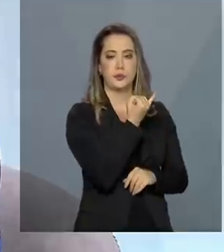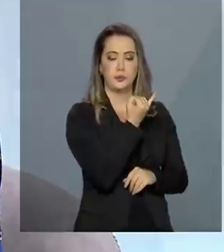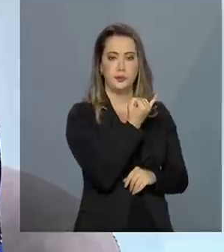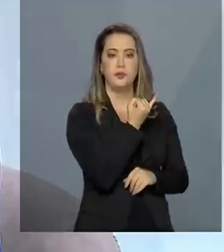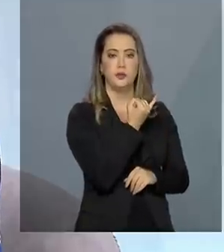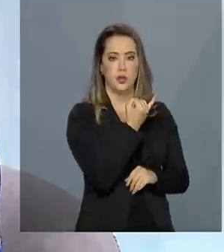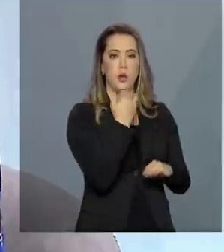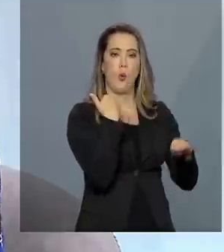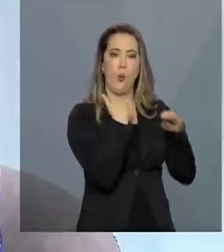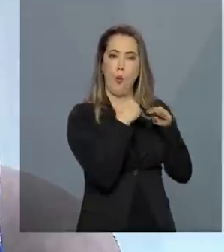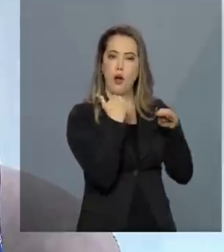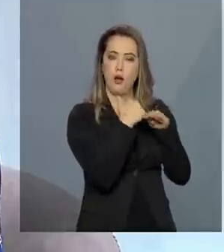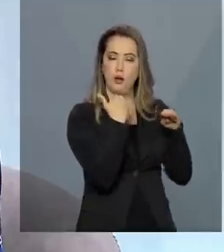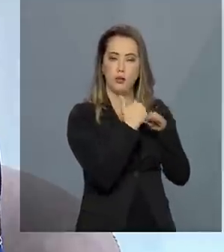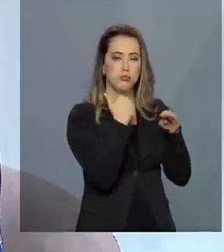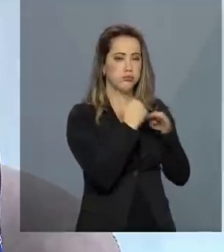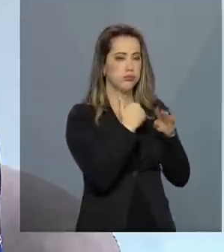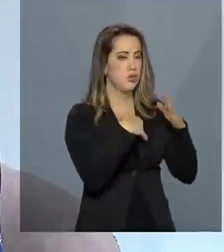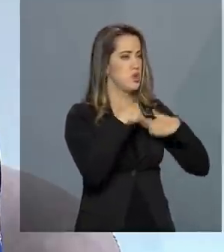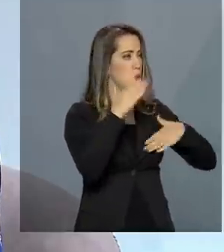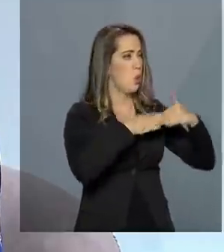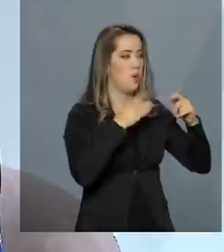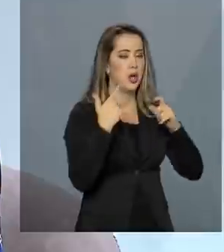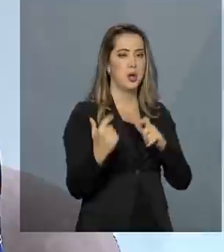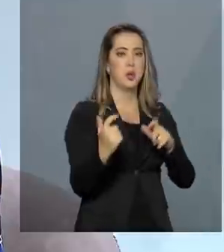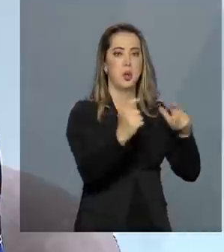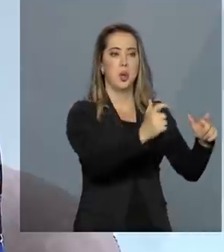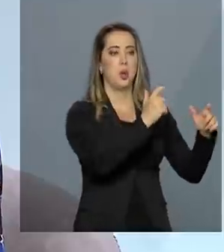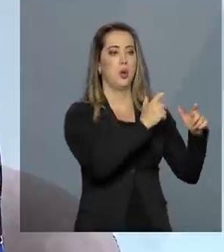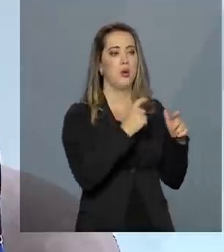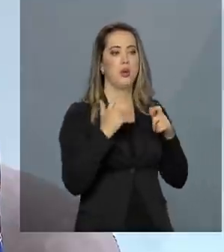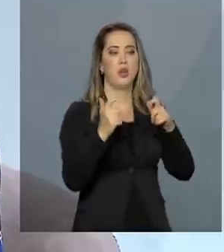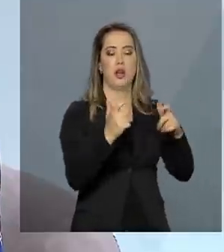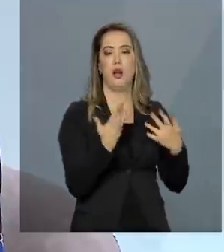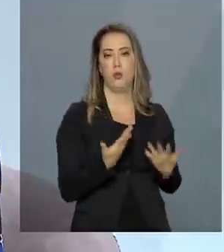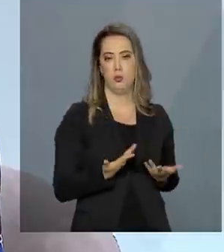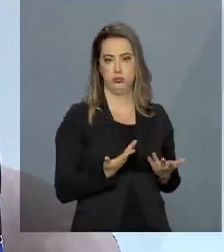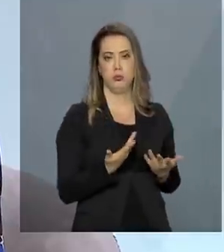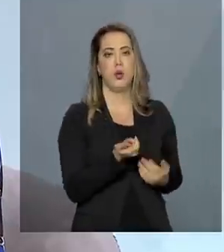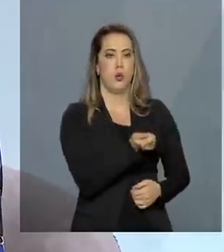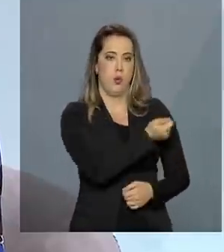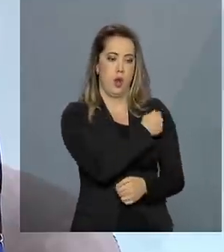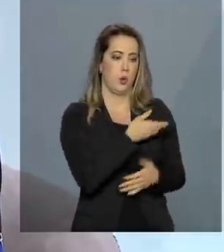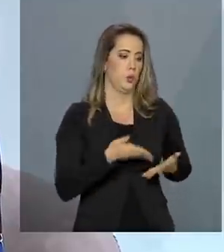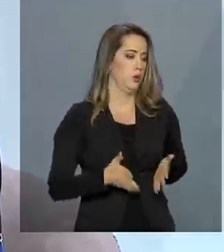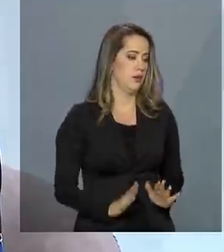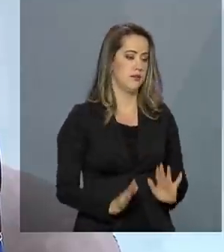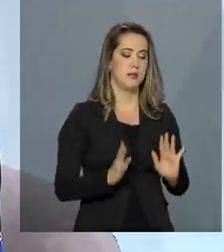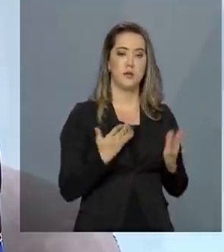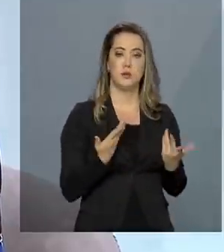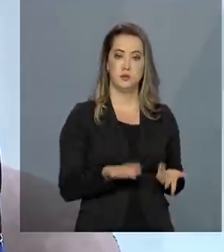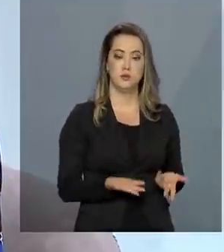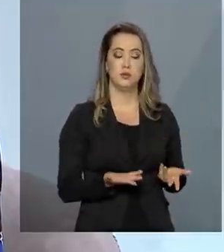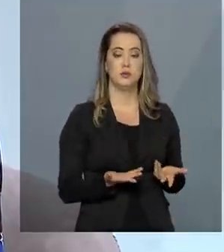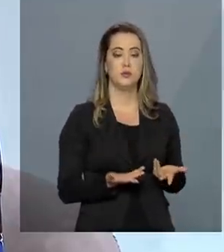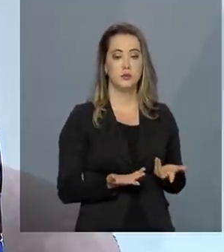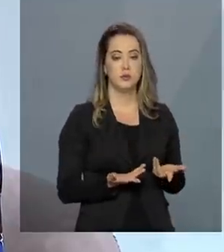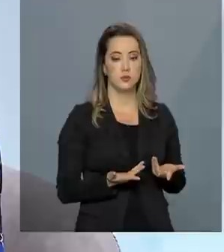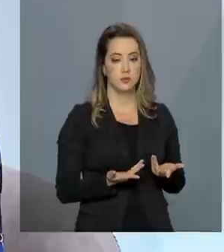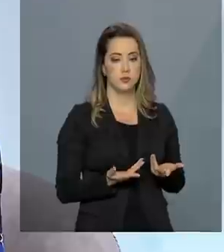iguais para todos, independentemente de onde o aluno tenha nascido. Então,